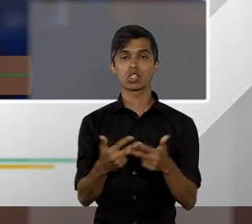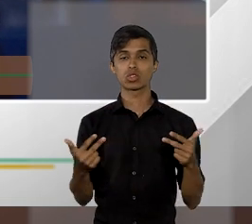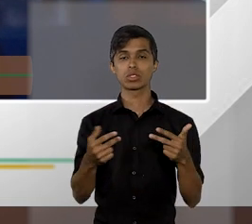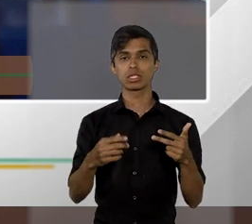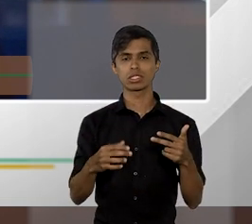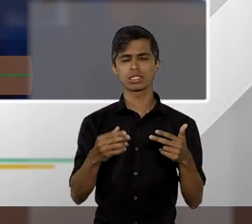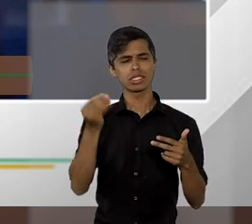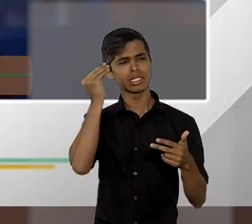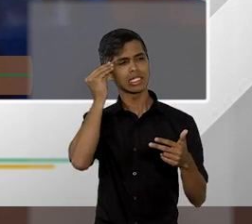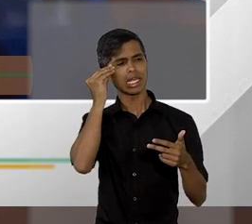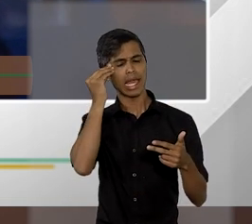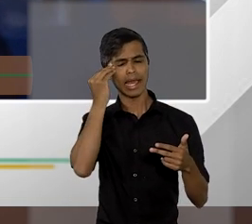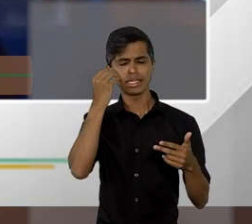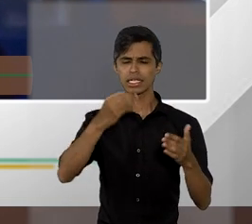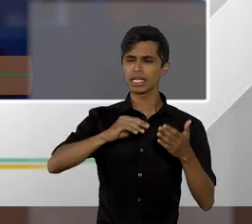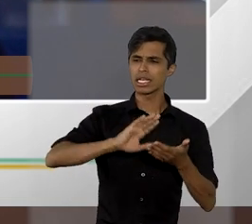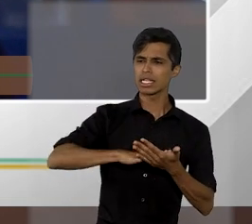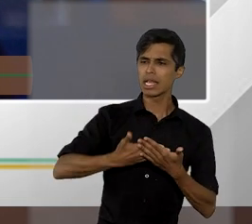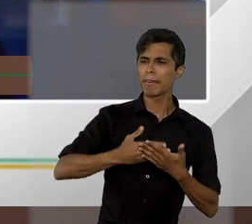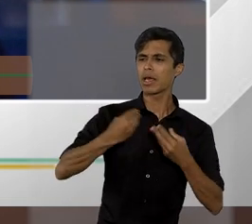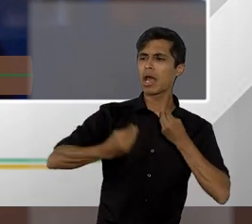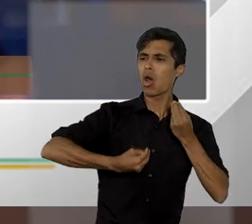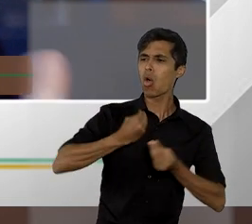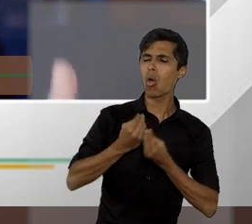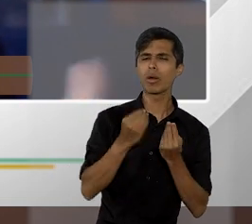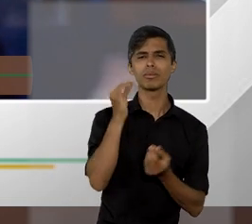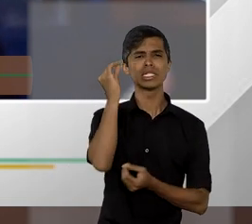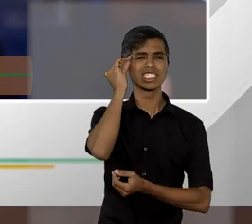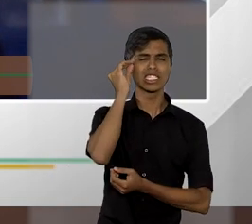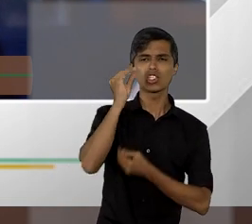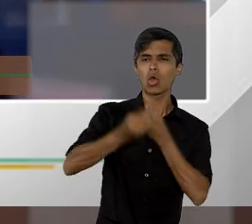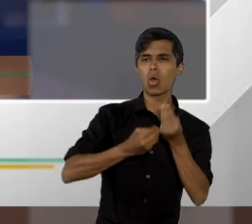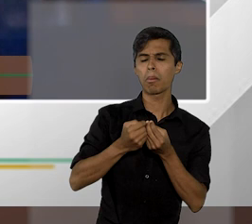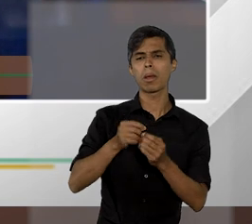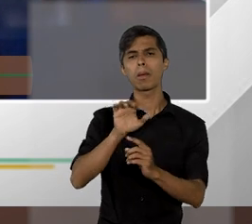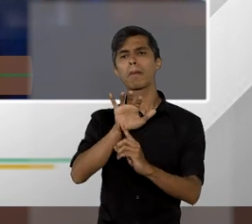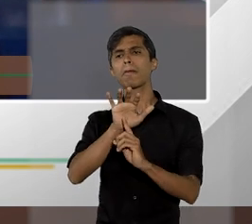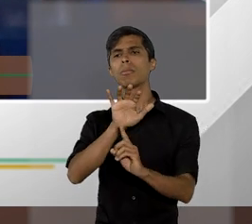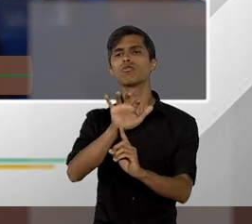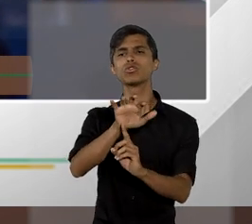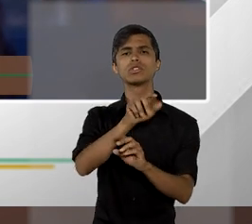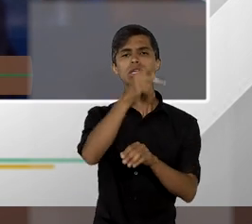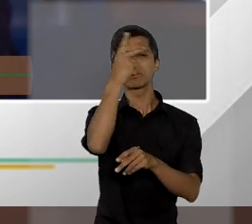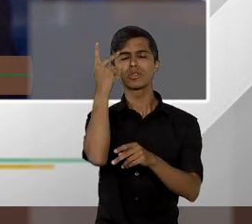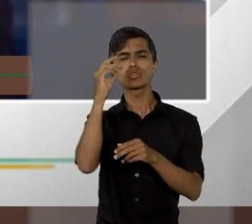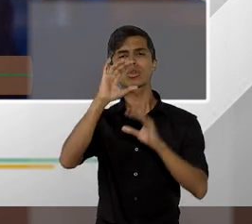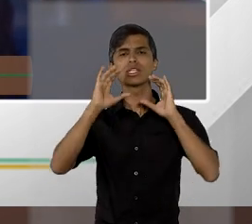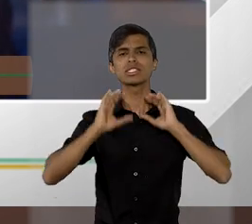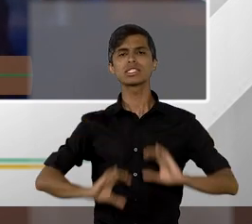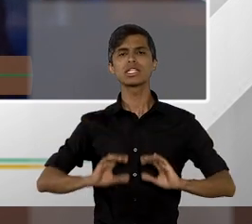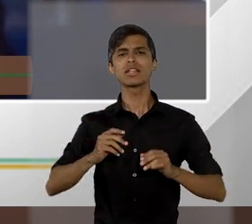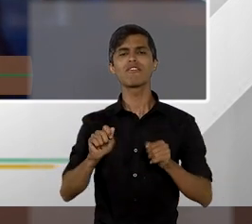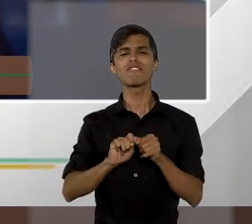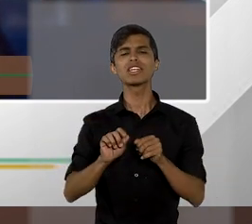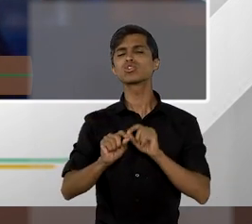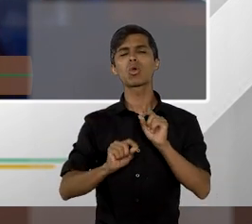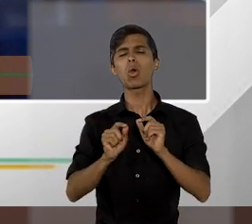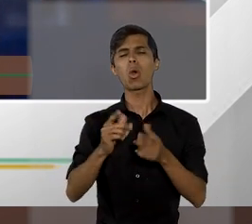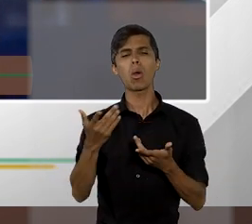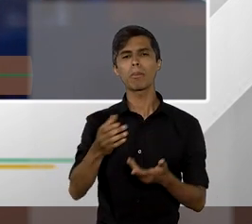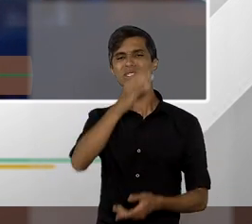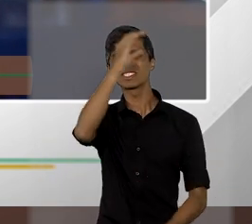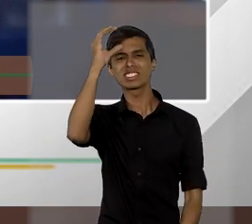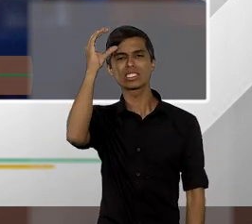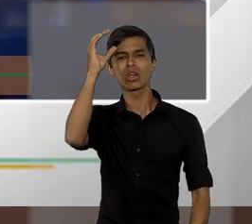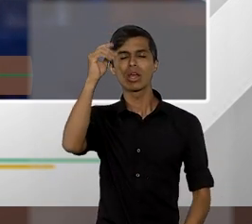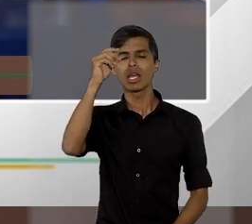interpretar e descrever aquilo que a lei determina que o cidadão faça, ou proíbe de fazer, etc., então